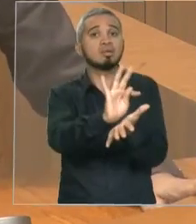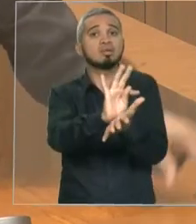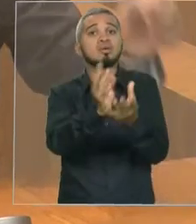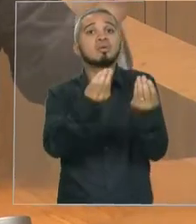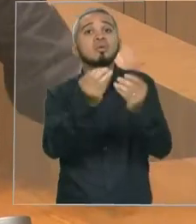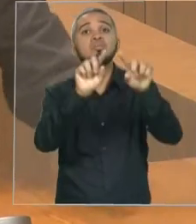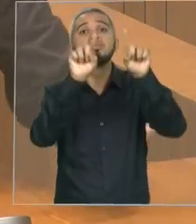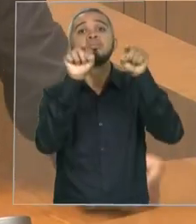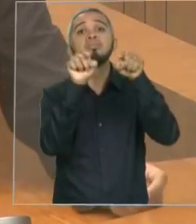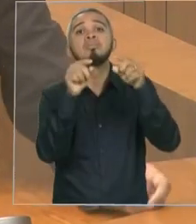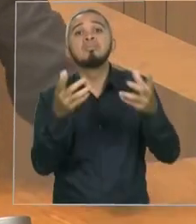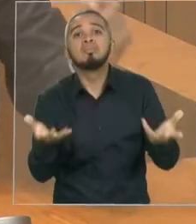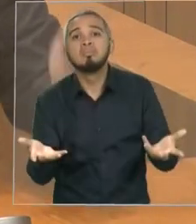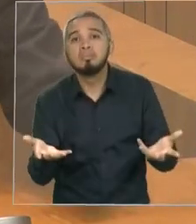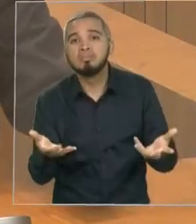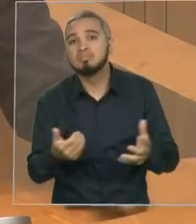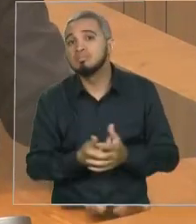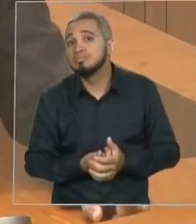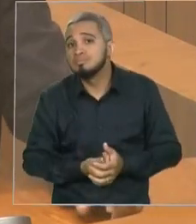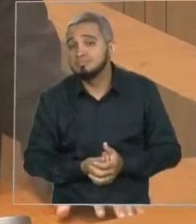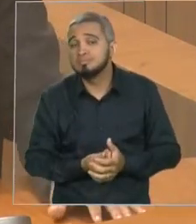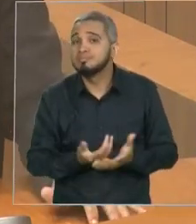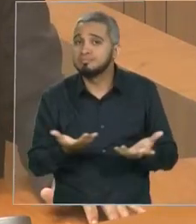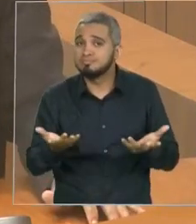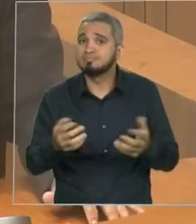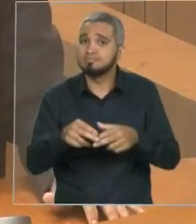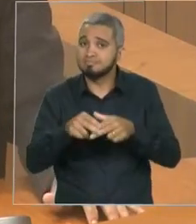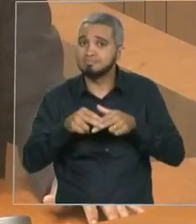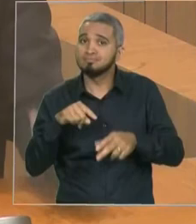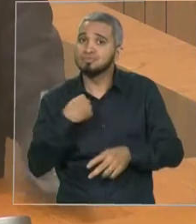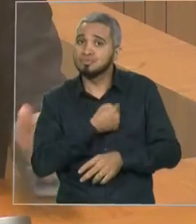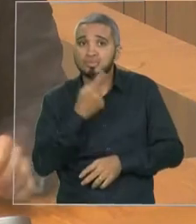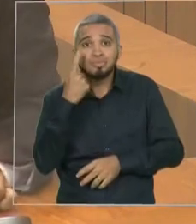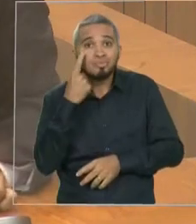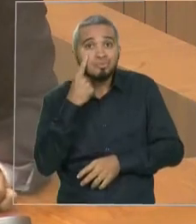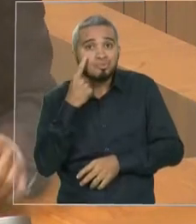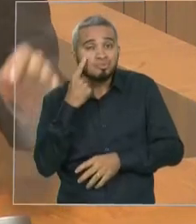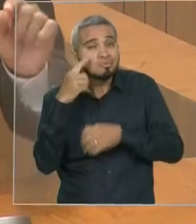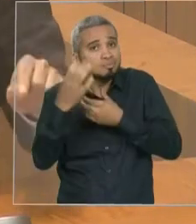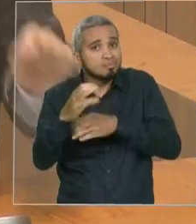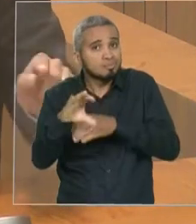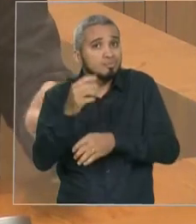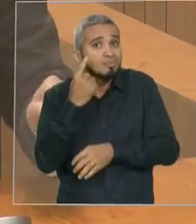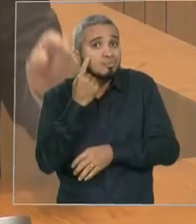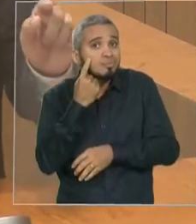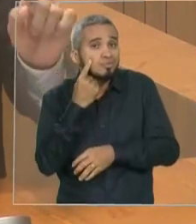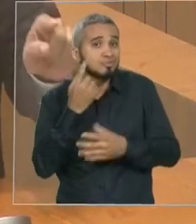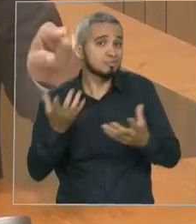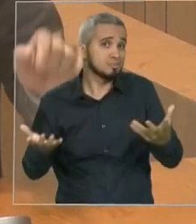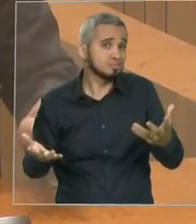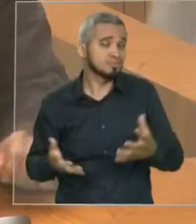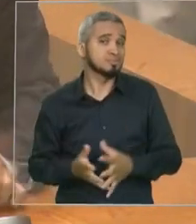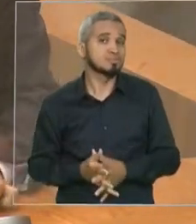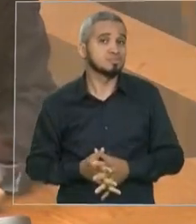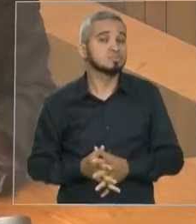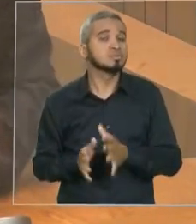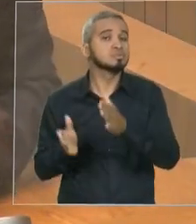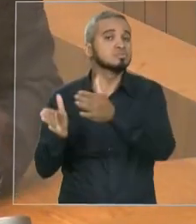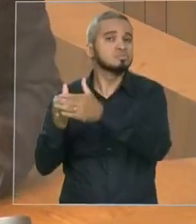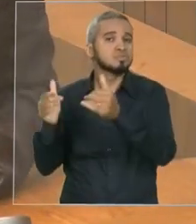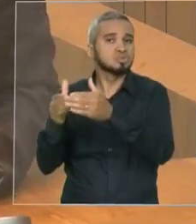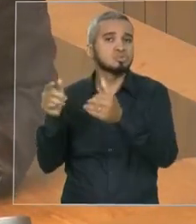Infelizmente, coloque em xeque a realização do concurso para a Polícia Militar. Infelizmente. Estamos solicitando ao governo do Estado do Maranhão,